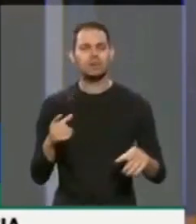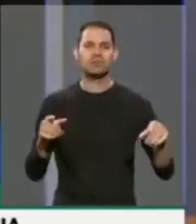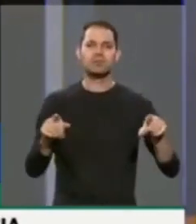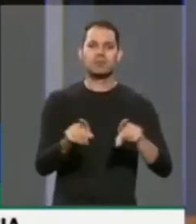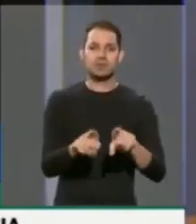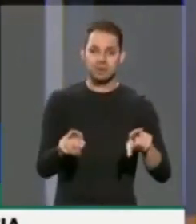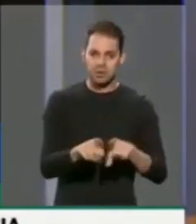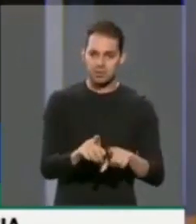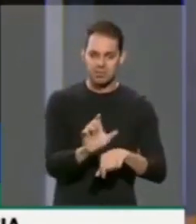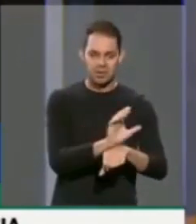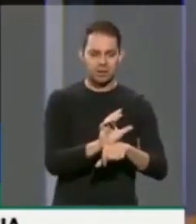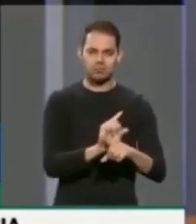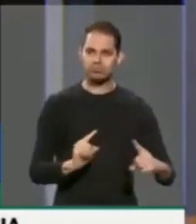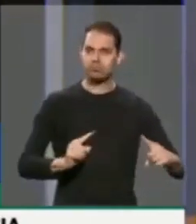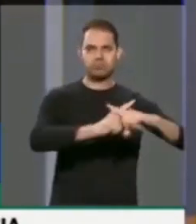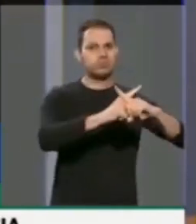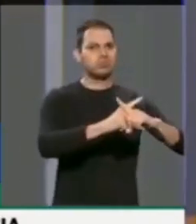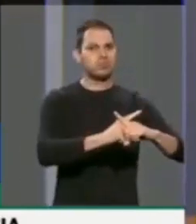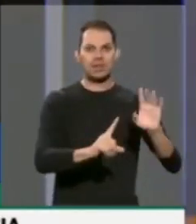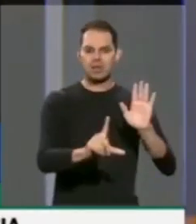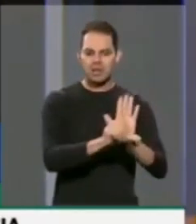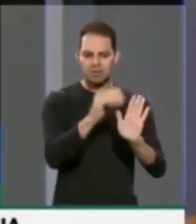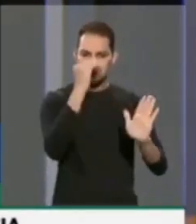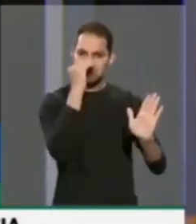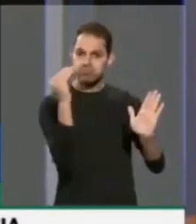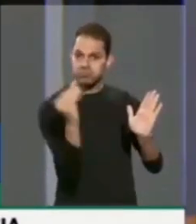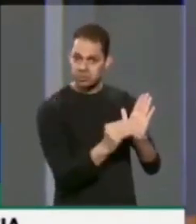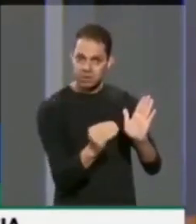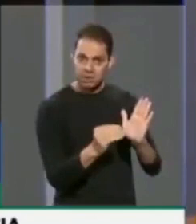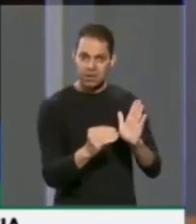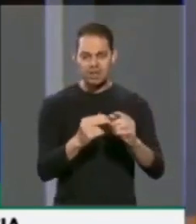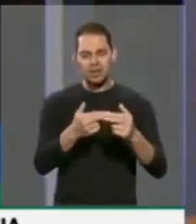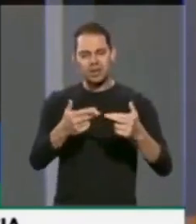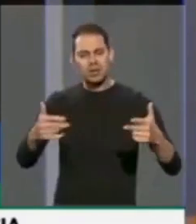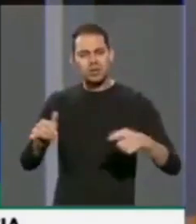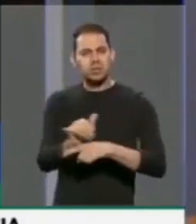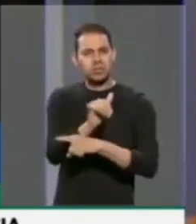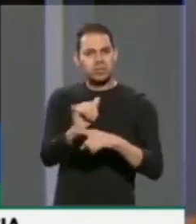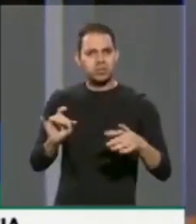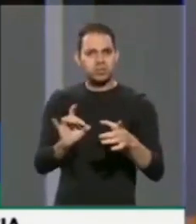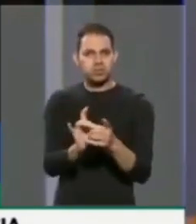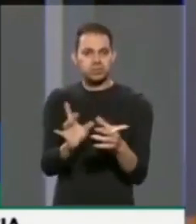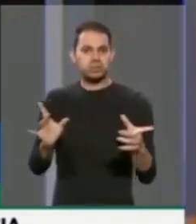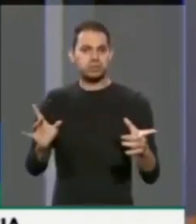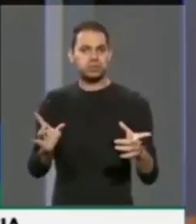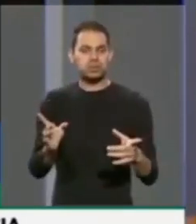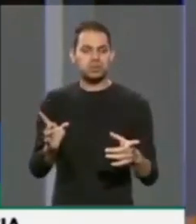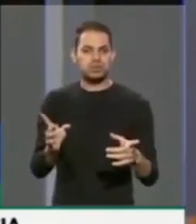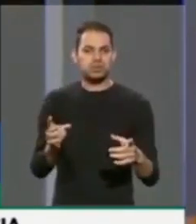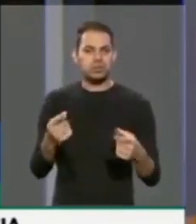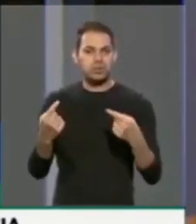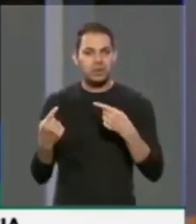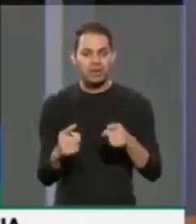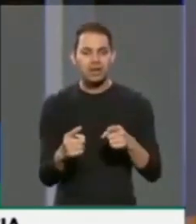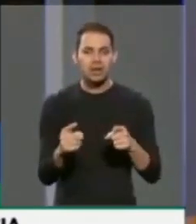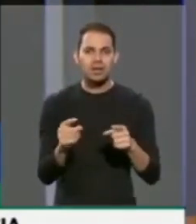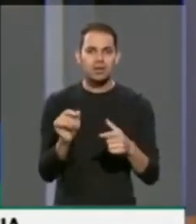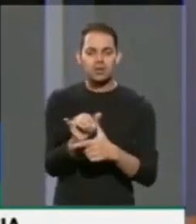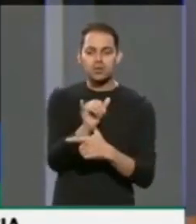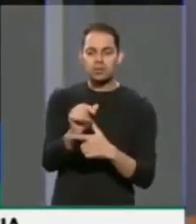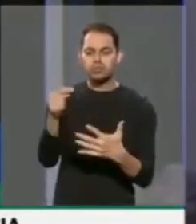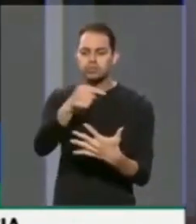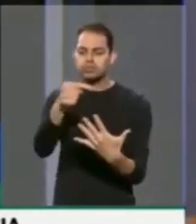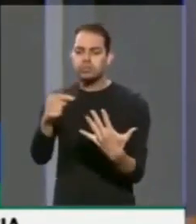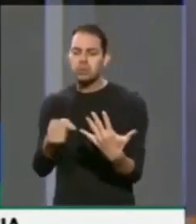também ele é inconstitucional, ele é ilegal. Atos antidemocráticos. Que atos são antidemocráticos? Eu gostaria de saber que